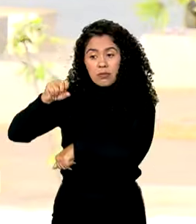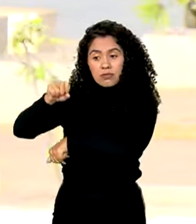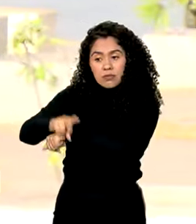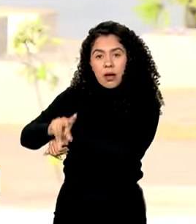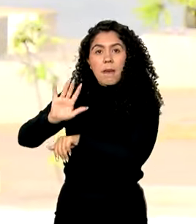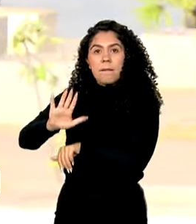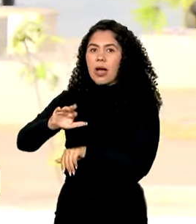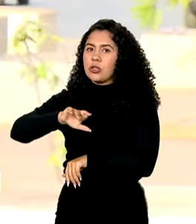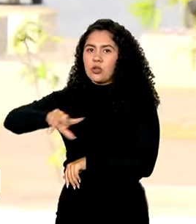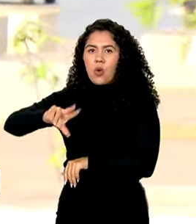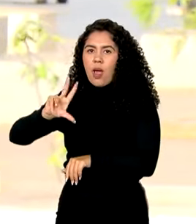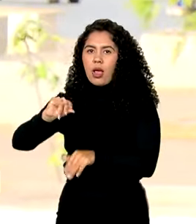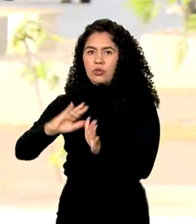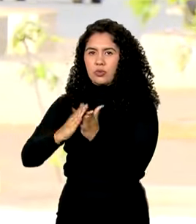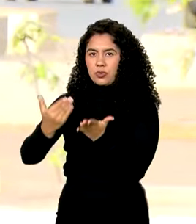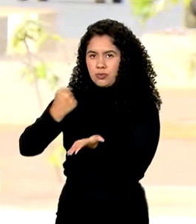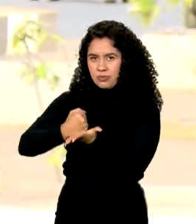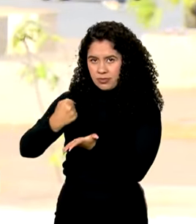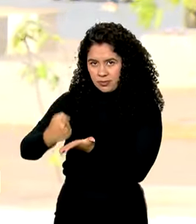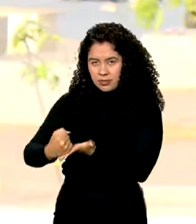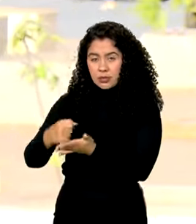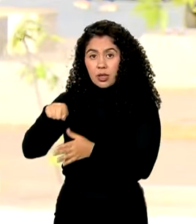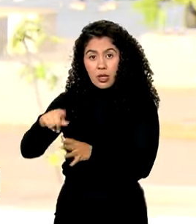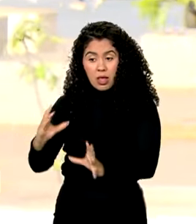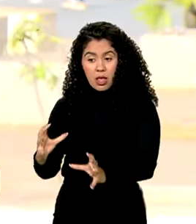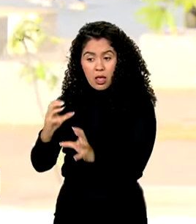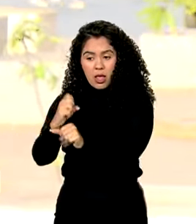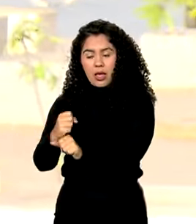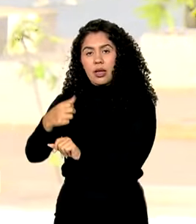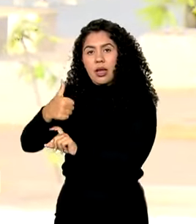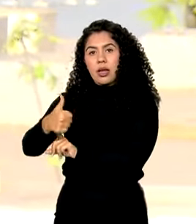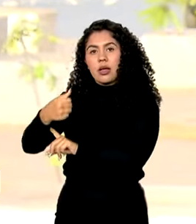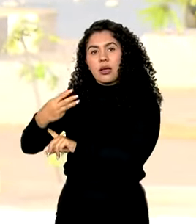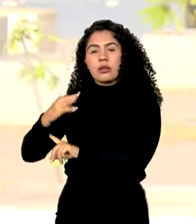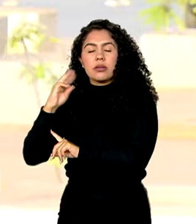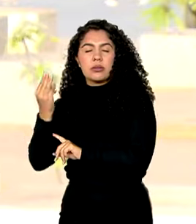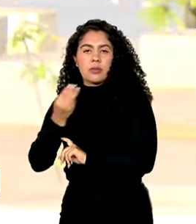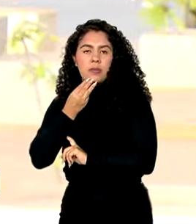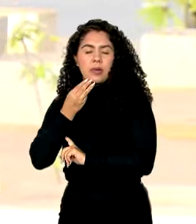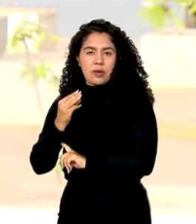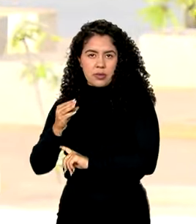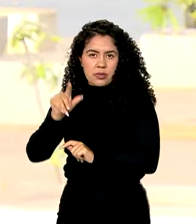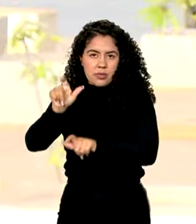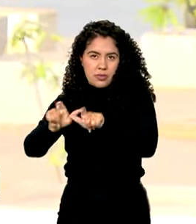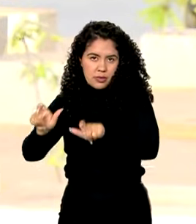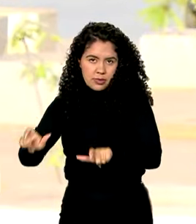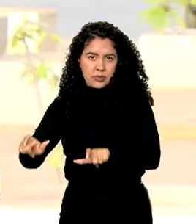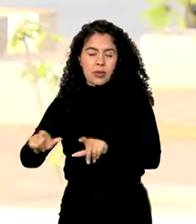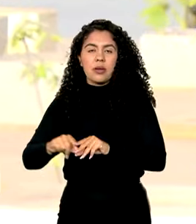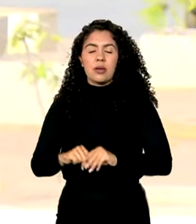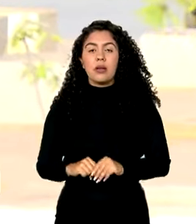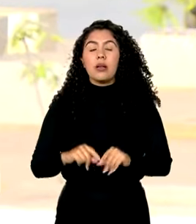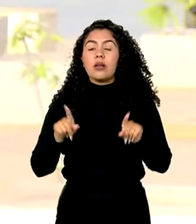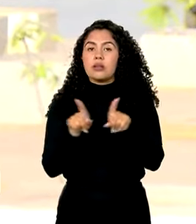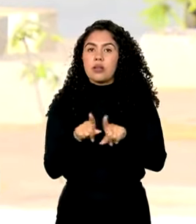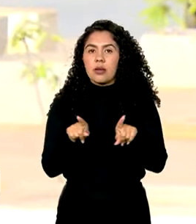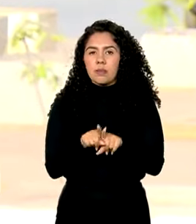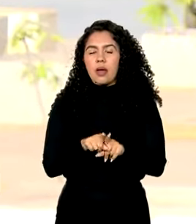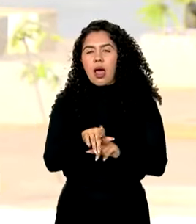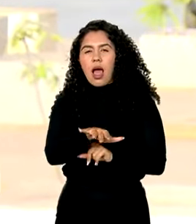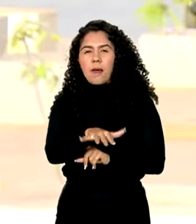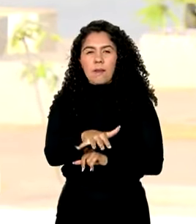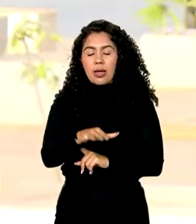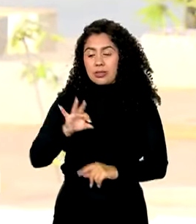não têm carteira assinada. Essas somam quase 13 milhões e 800 mil pessoas. O rendimento médio do